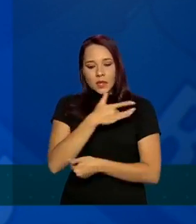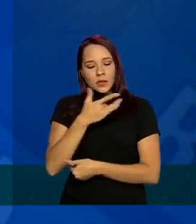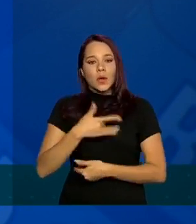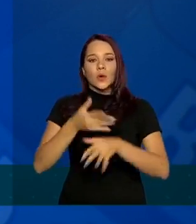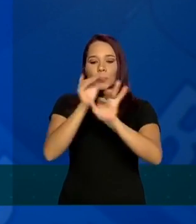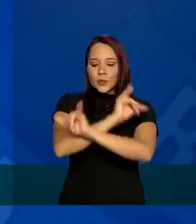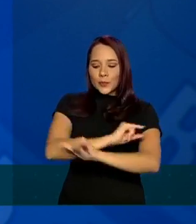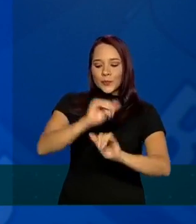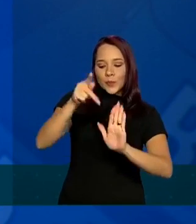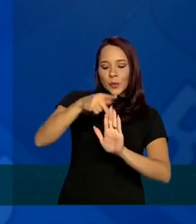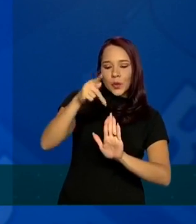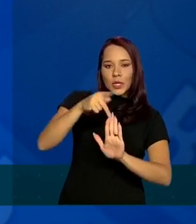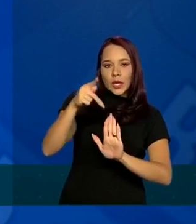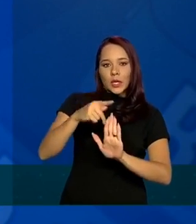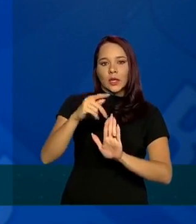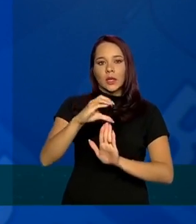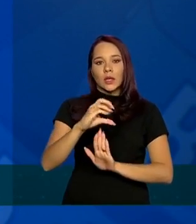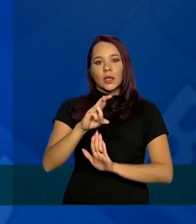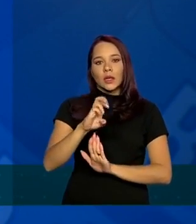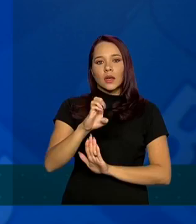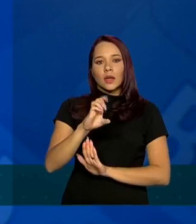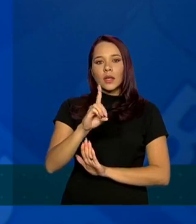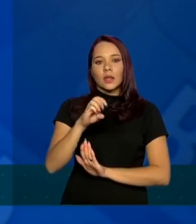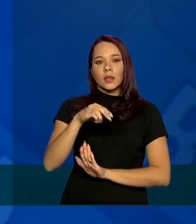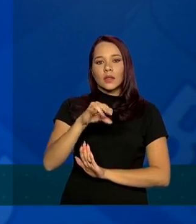publica uma portaria de credenciamento